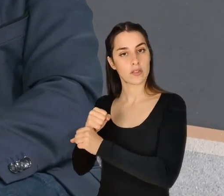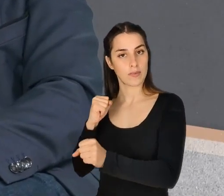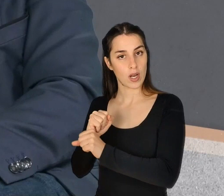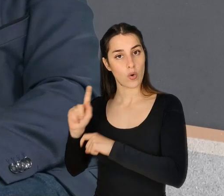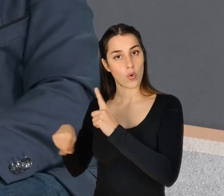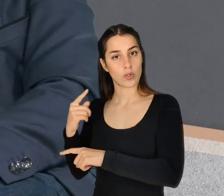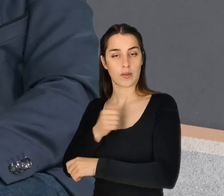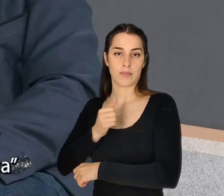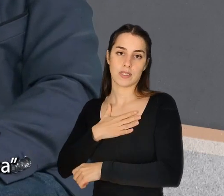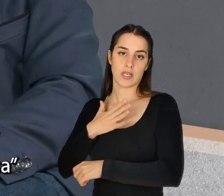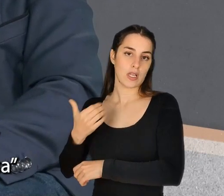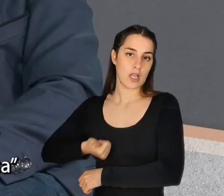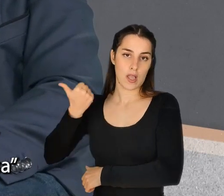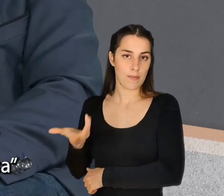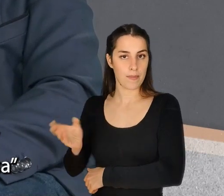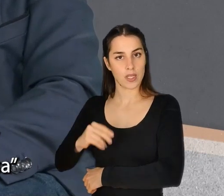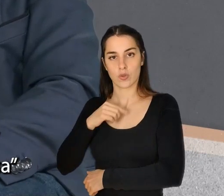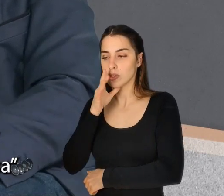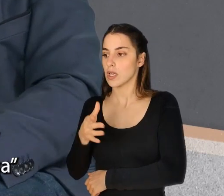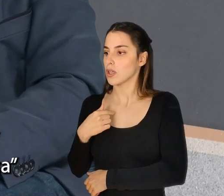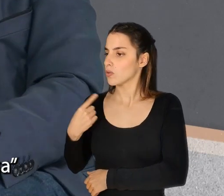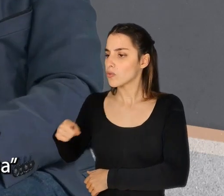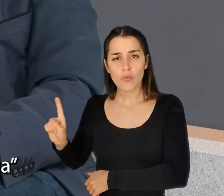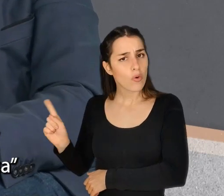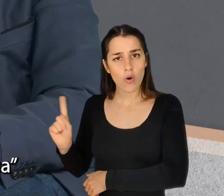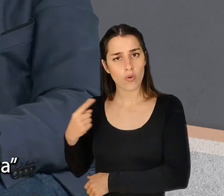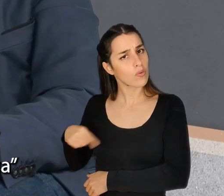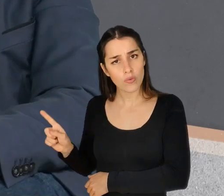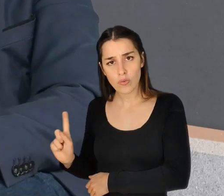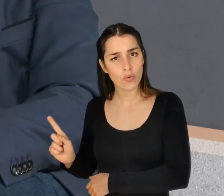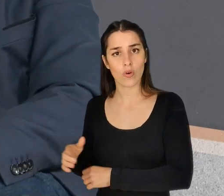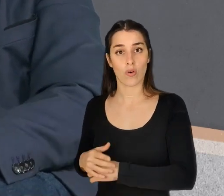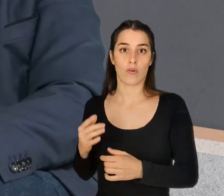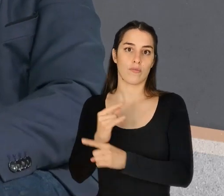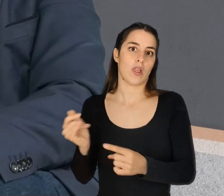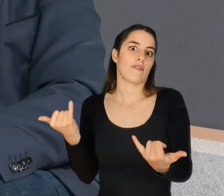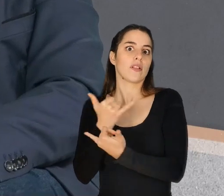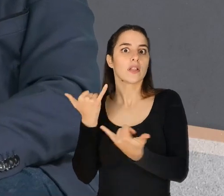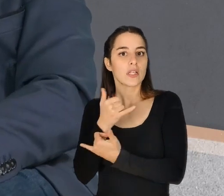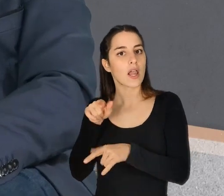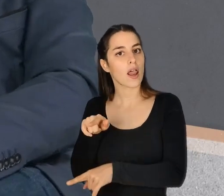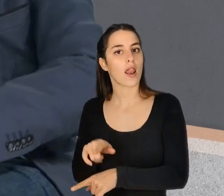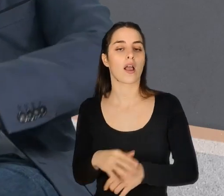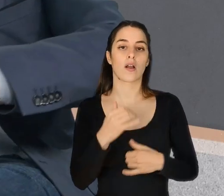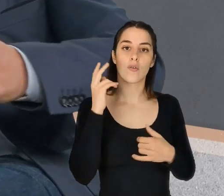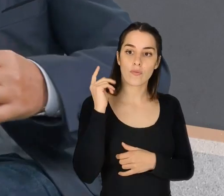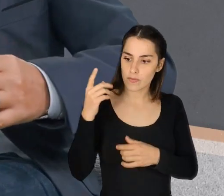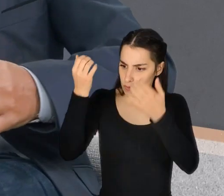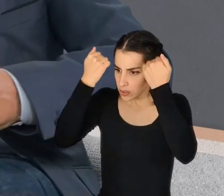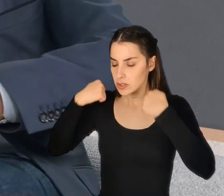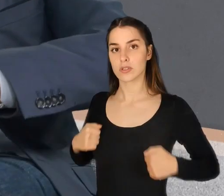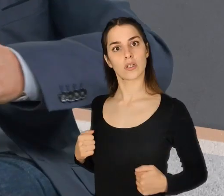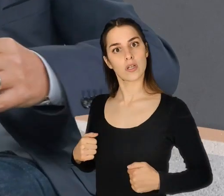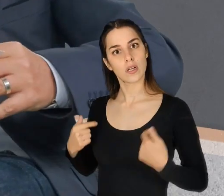noutra empresa e a ganhar muito mais. Ele dizia, não vou, e eu não vou. E ele, não, trabalhe nesta empresa. Estava felicíssimo. Estava com os valores. Ele vestia